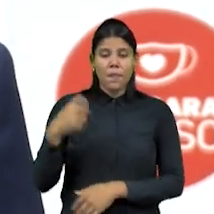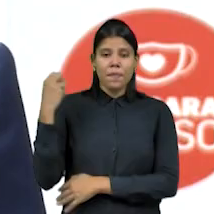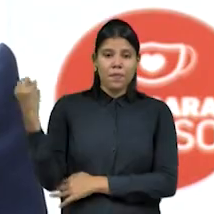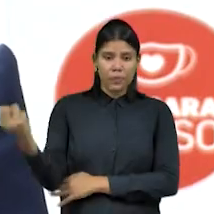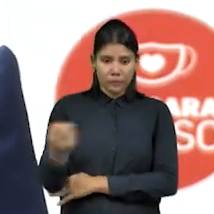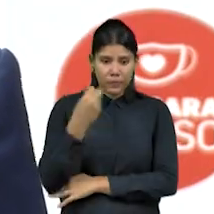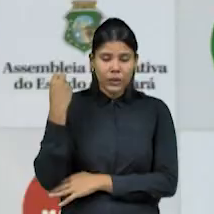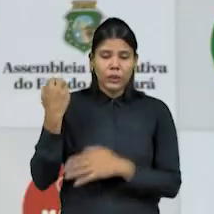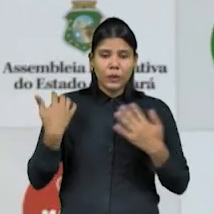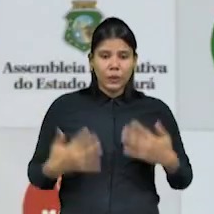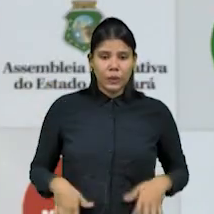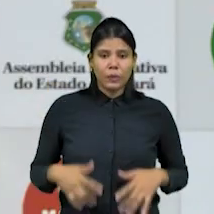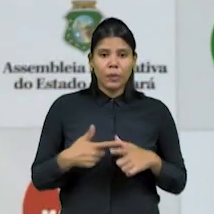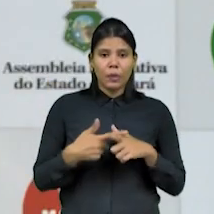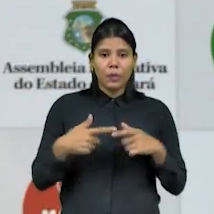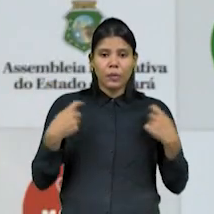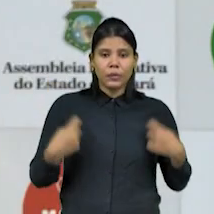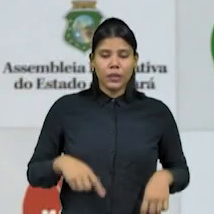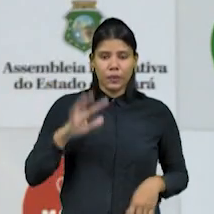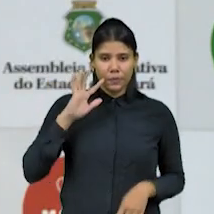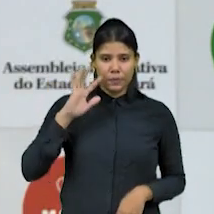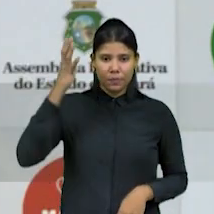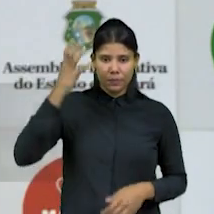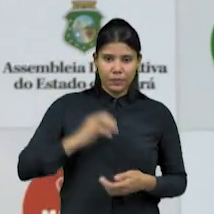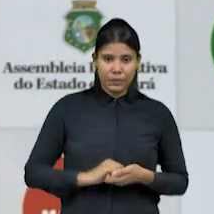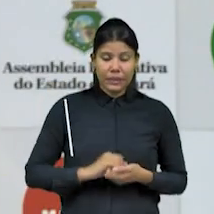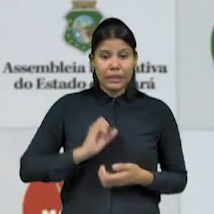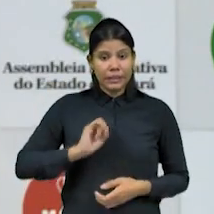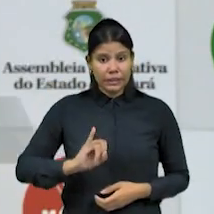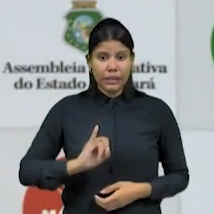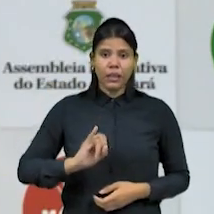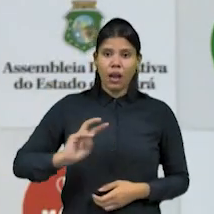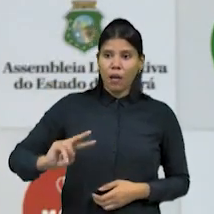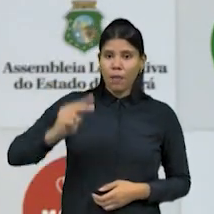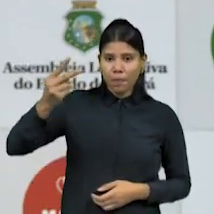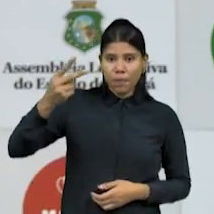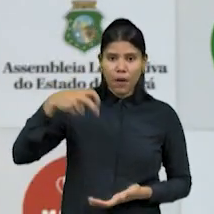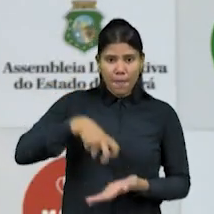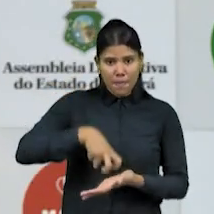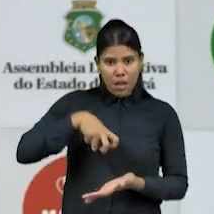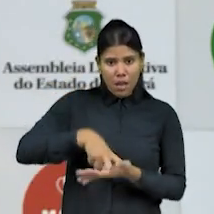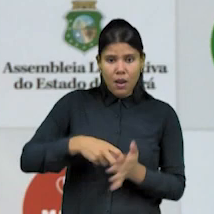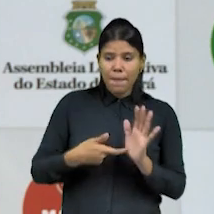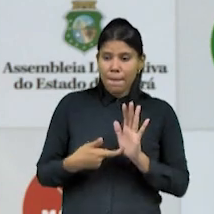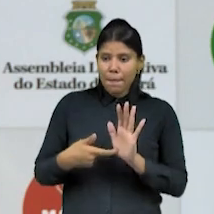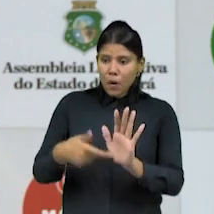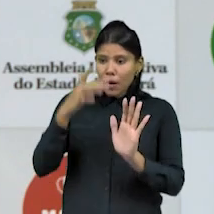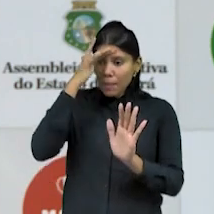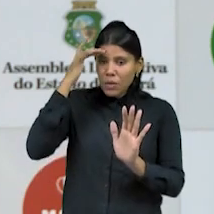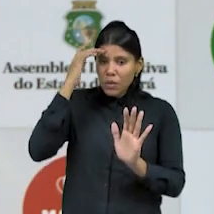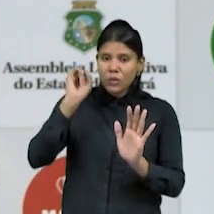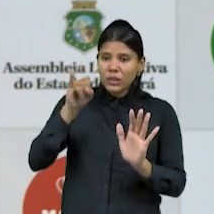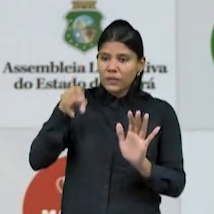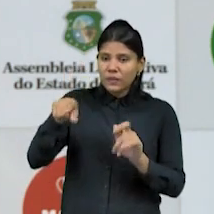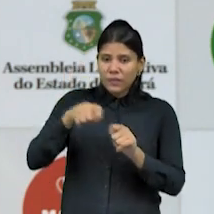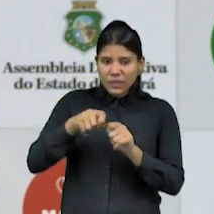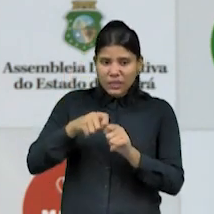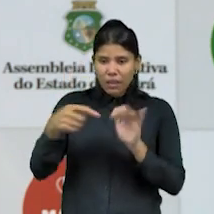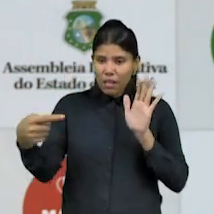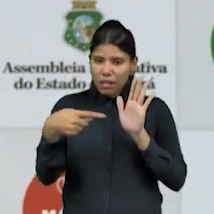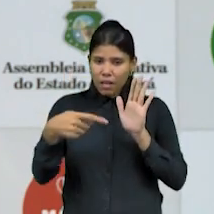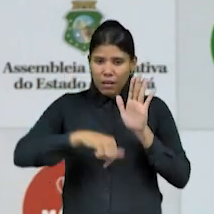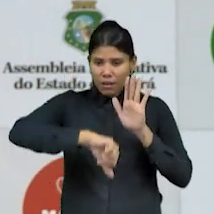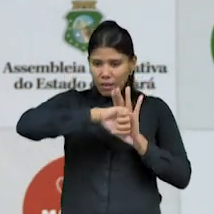a ser combatido. Quando você aumenta uma pena mostrando àquela pessoa que se ela cometer qualquer delito naquele